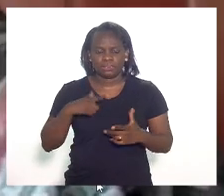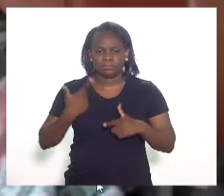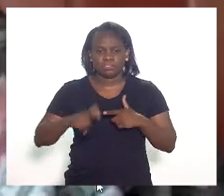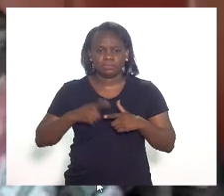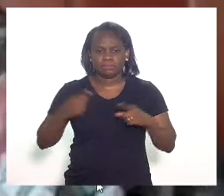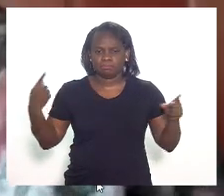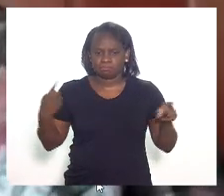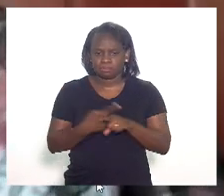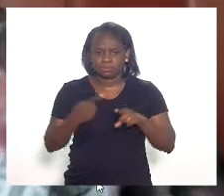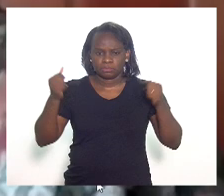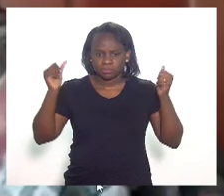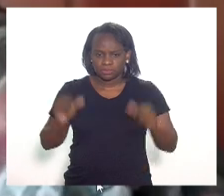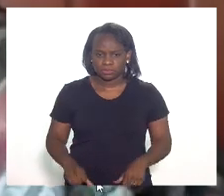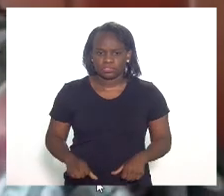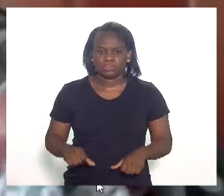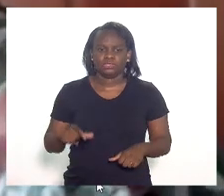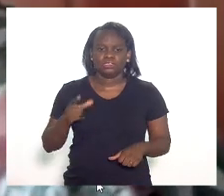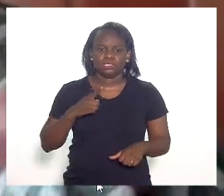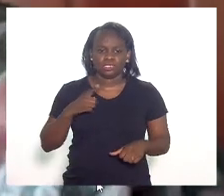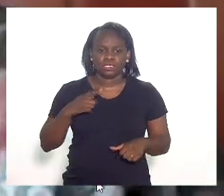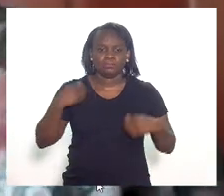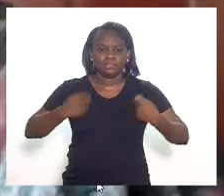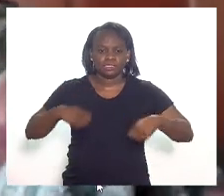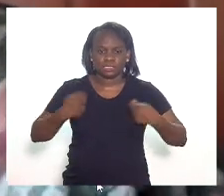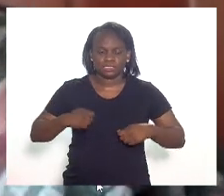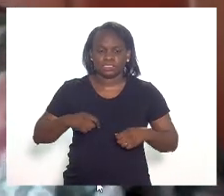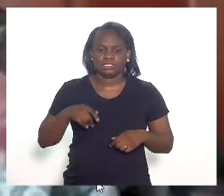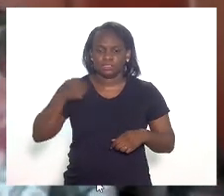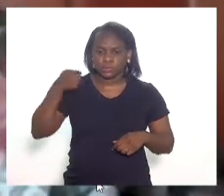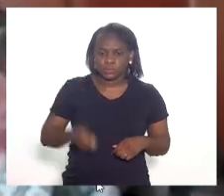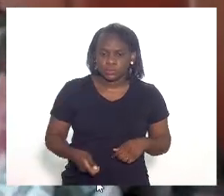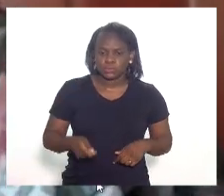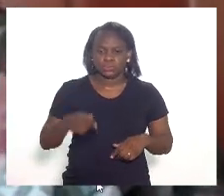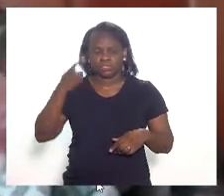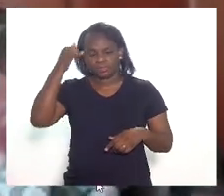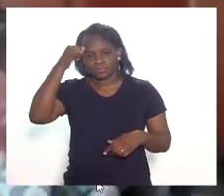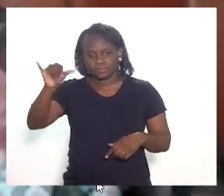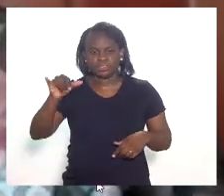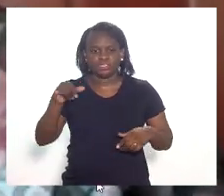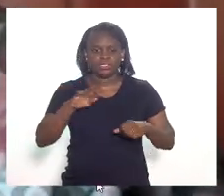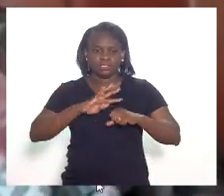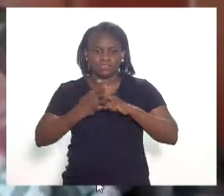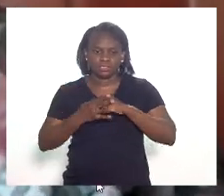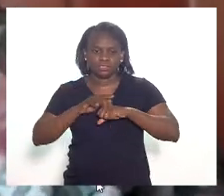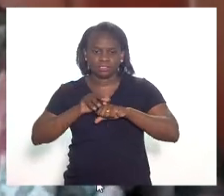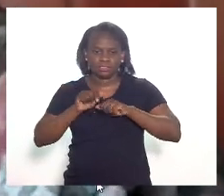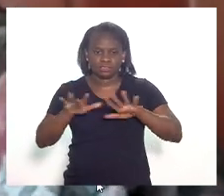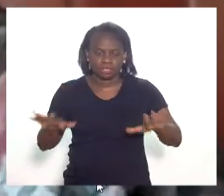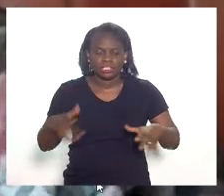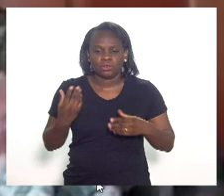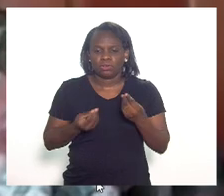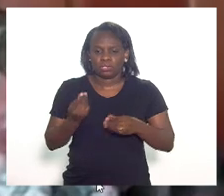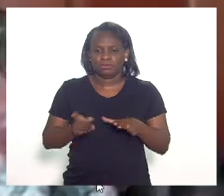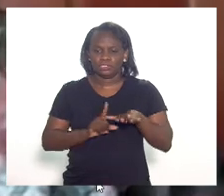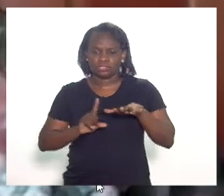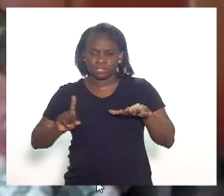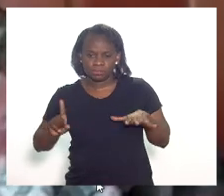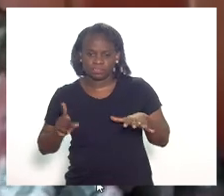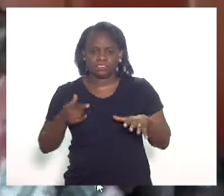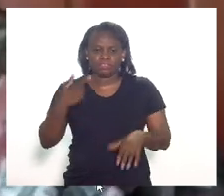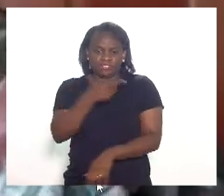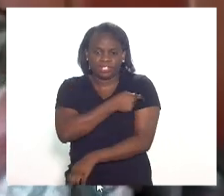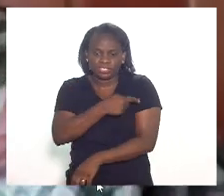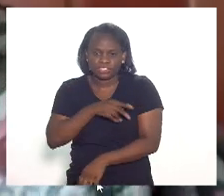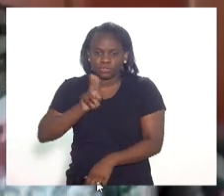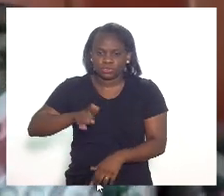que nos exige o fortalecimento de medidas efetivas de combate à pandemia, através do isolamento social, vacinação e